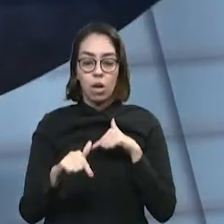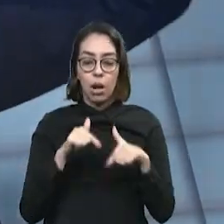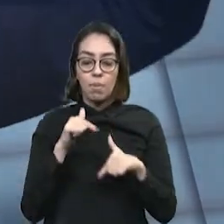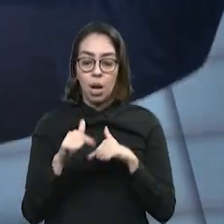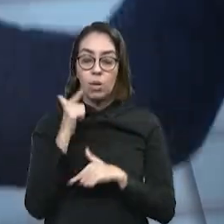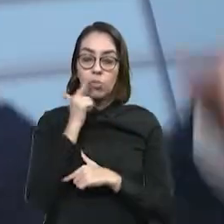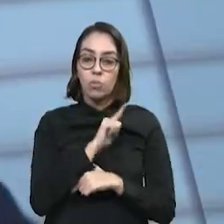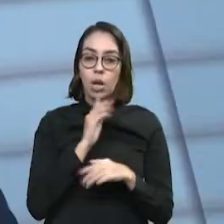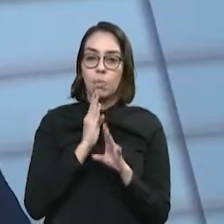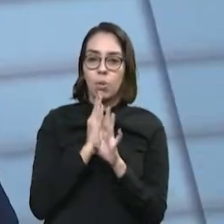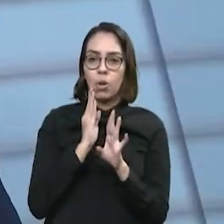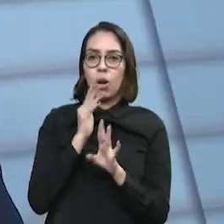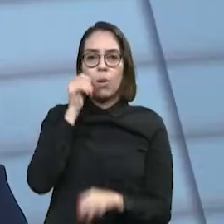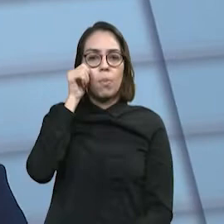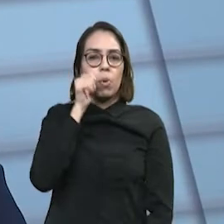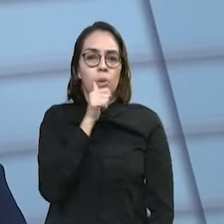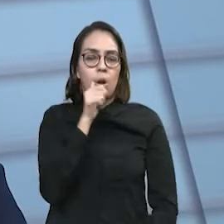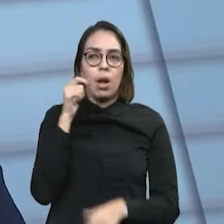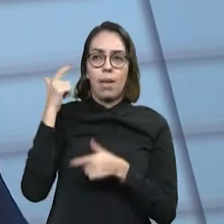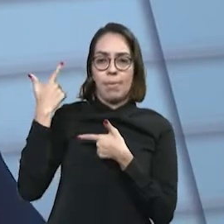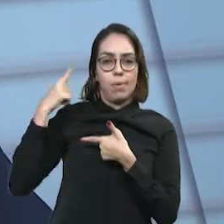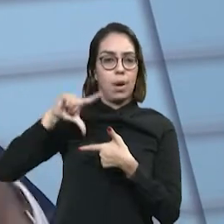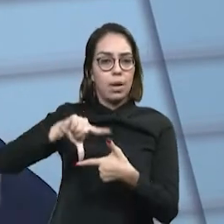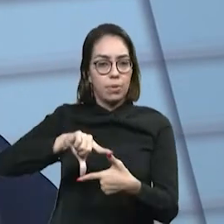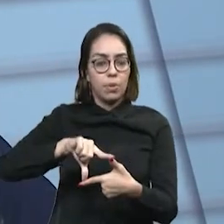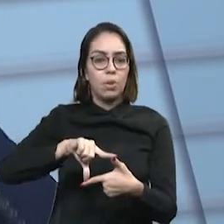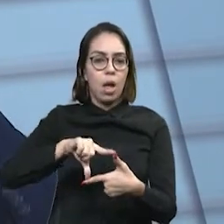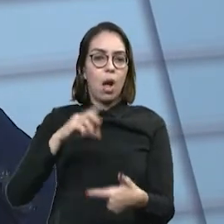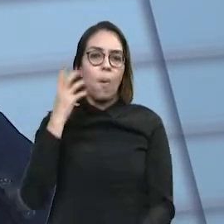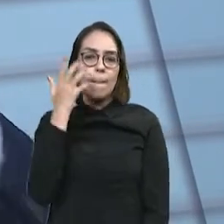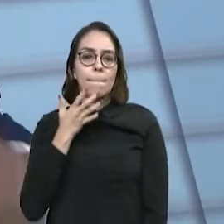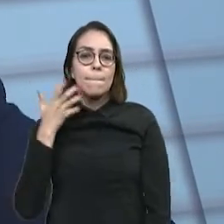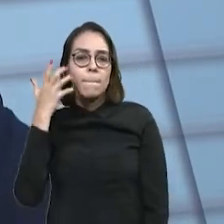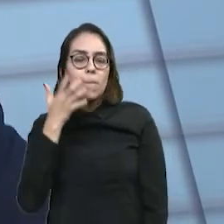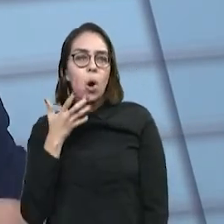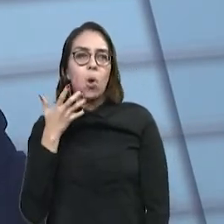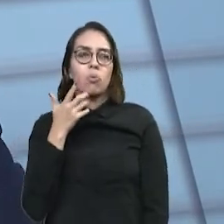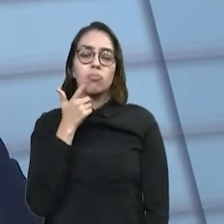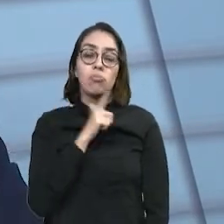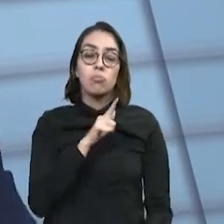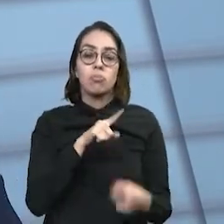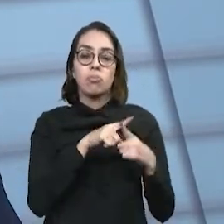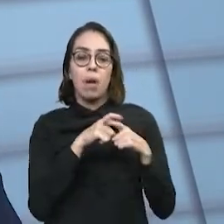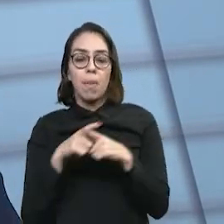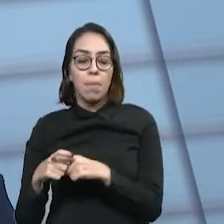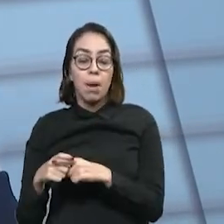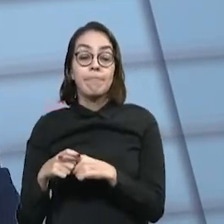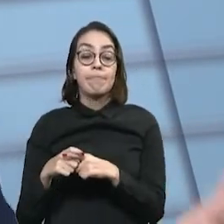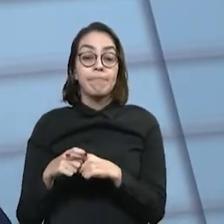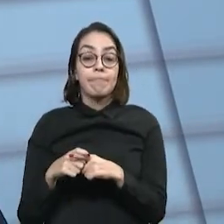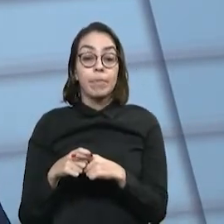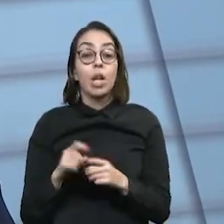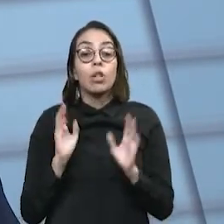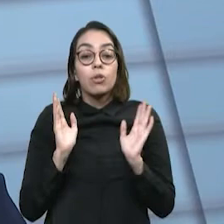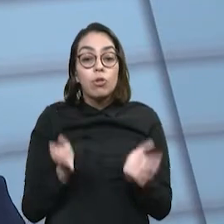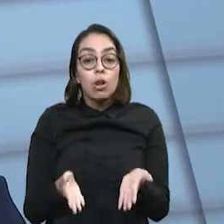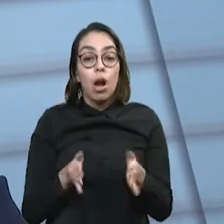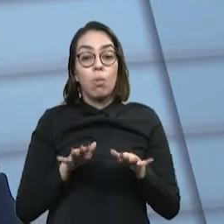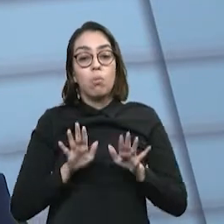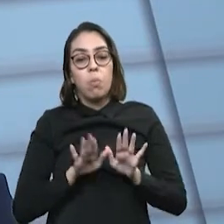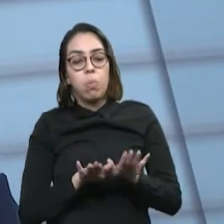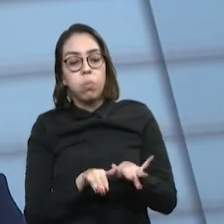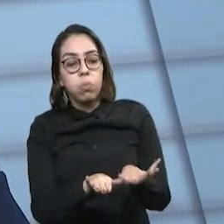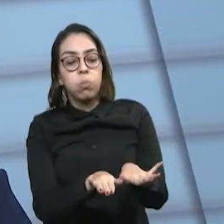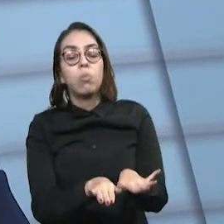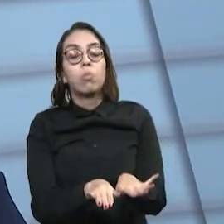mulher rendeira que se canta a poesia, a música, hoje nós temos um nível de um volume de confecções no estado do Ceará